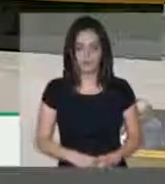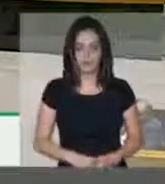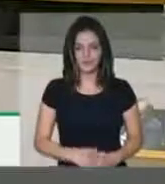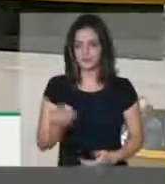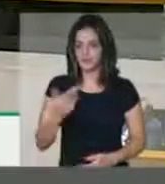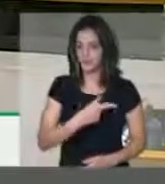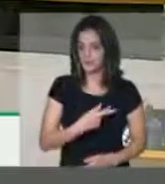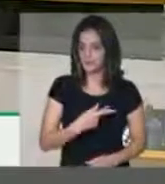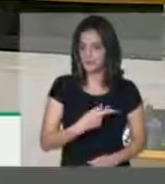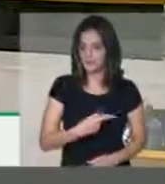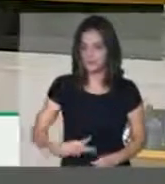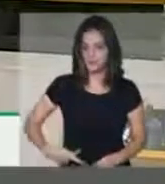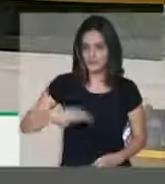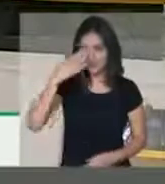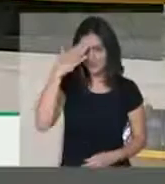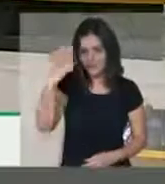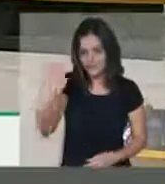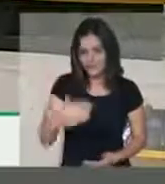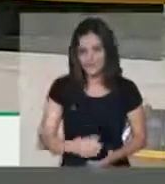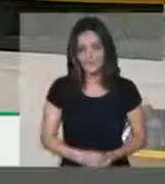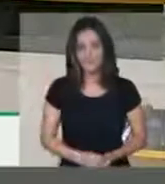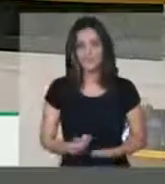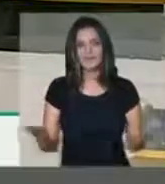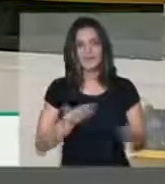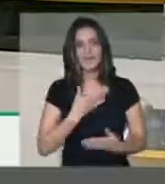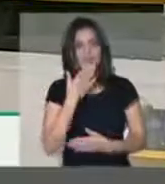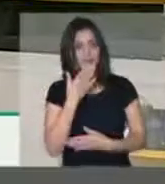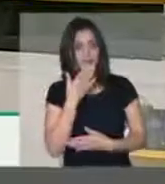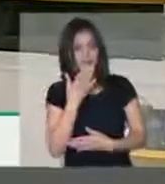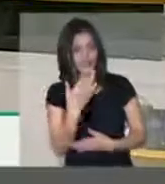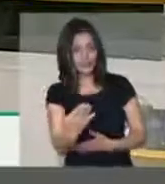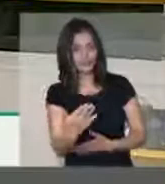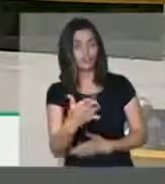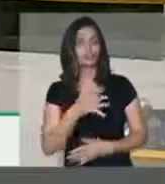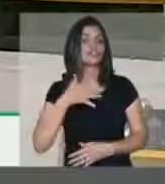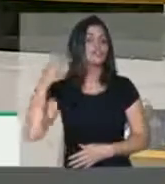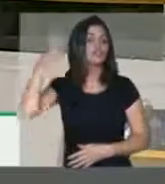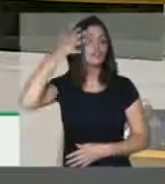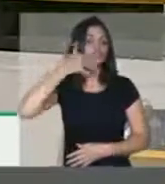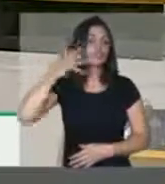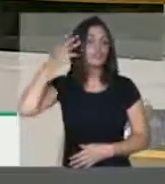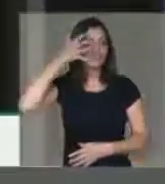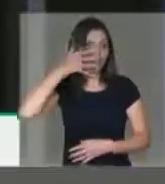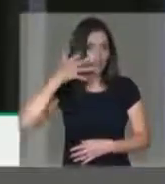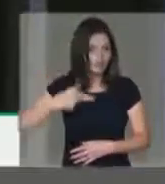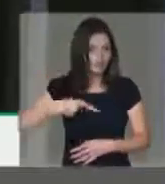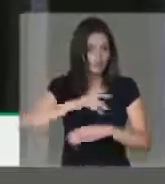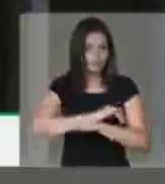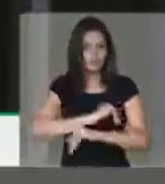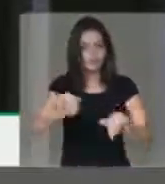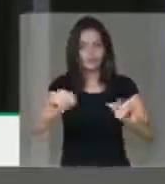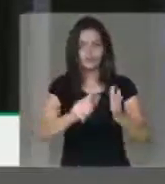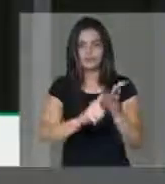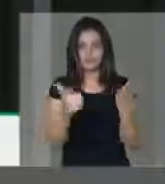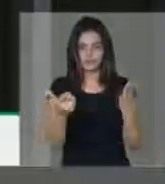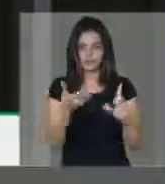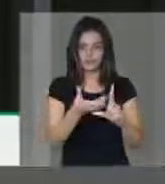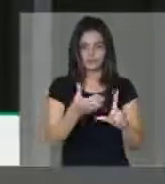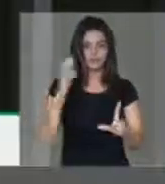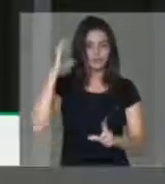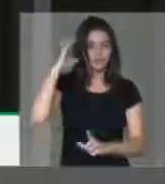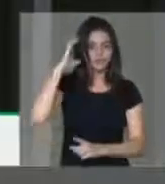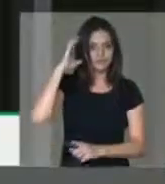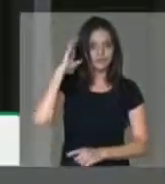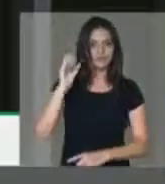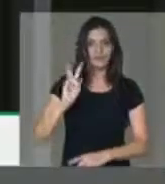Muito obrigado, senhor presidente. Eu quero antecipadamente pedir para que esse discurso possa ser veiculado nos órgãos de comunicação da Casa,